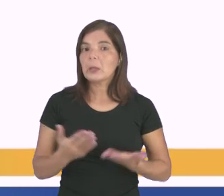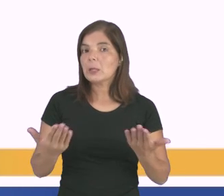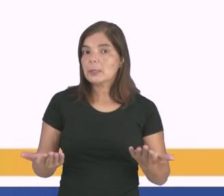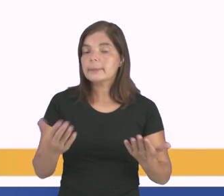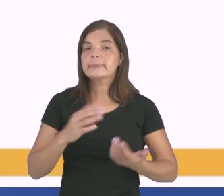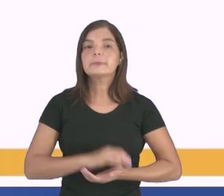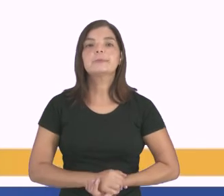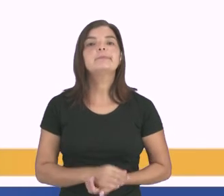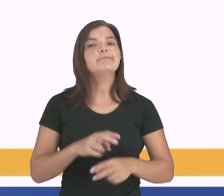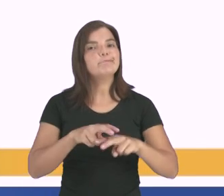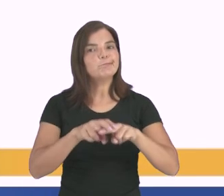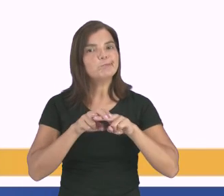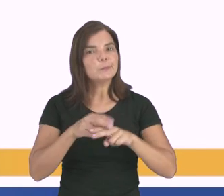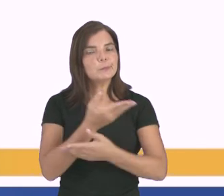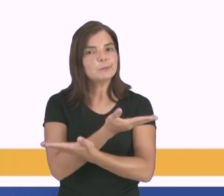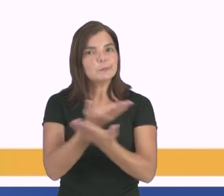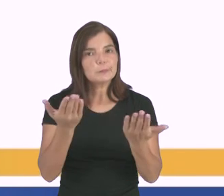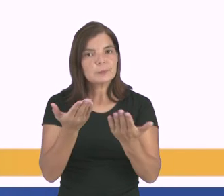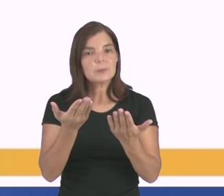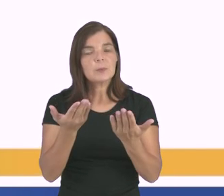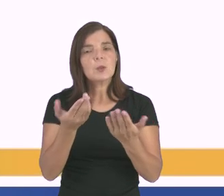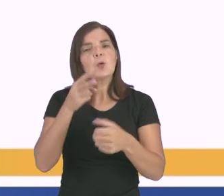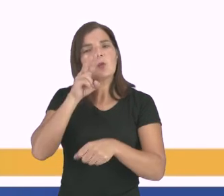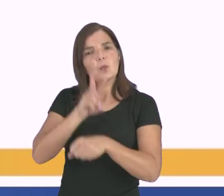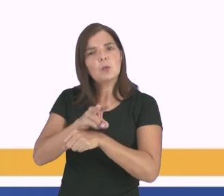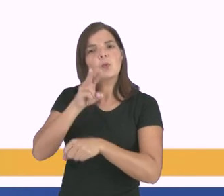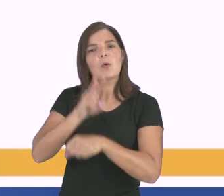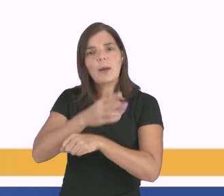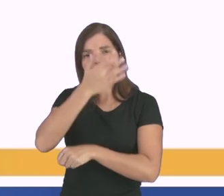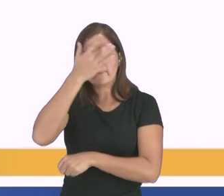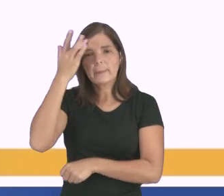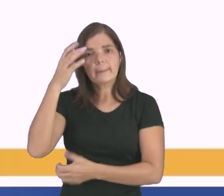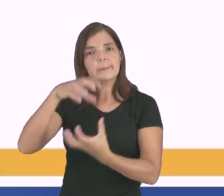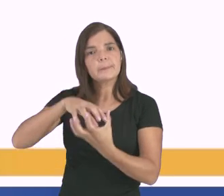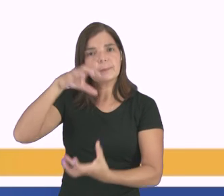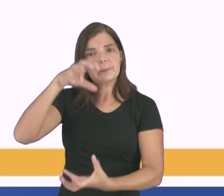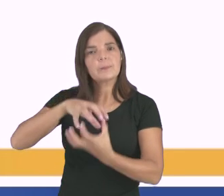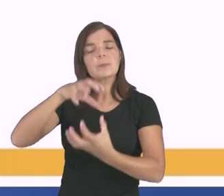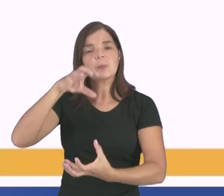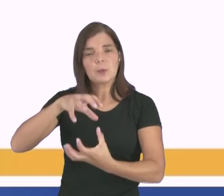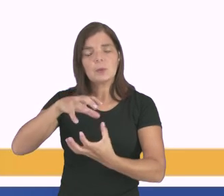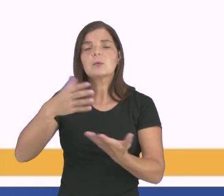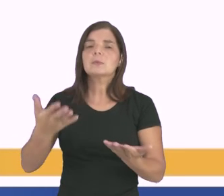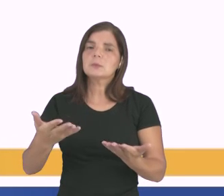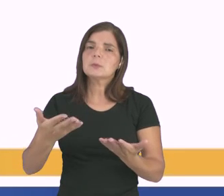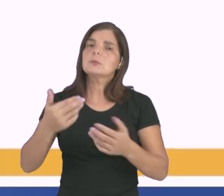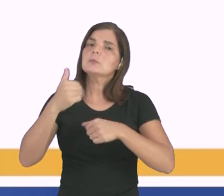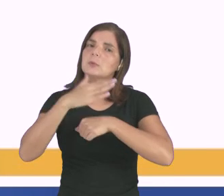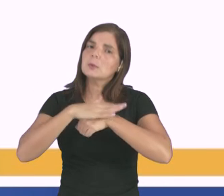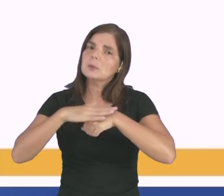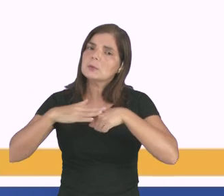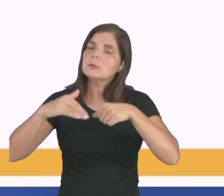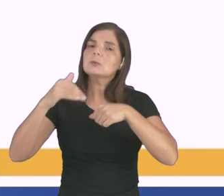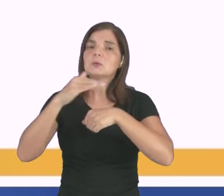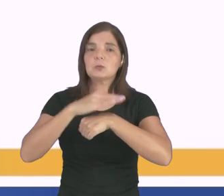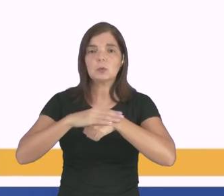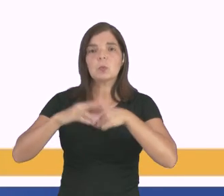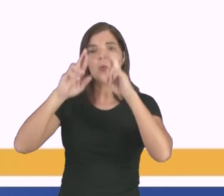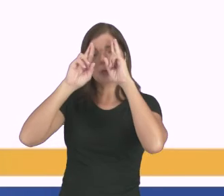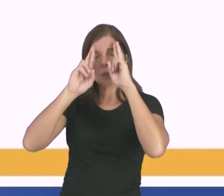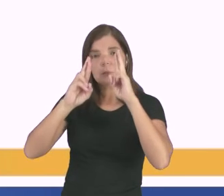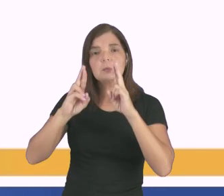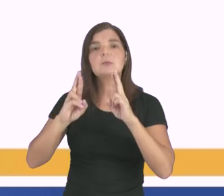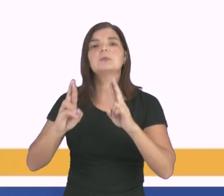Então, por isso que eu quero que vocês tratem as pessoas idosas de maneira mais honrosa, mais